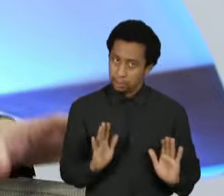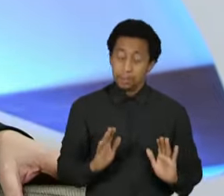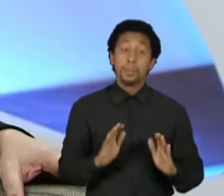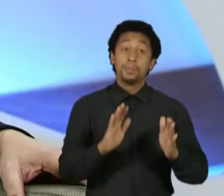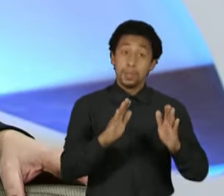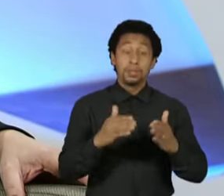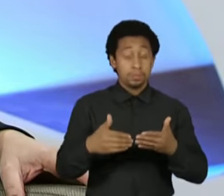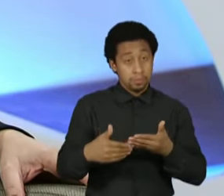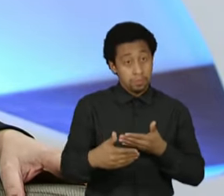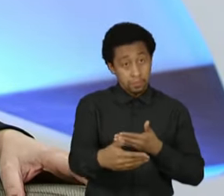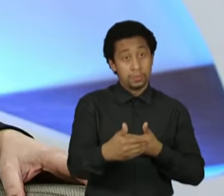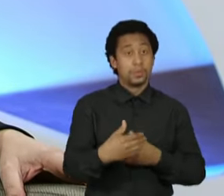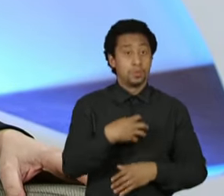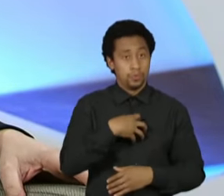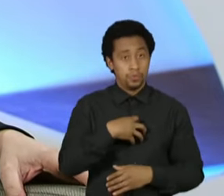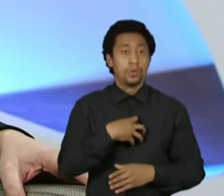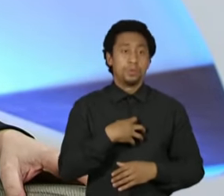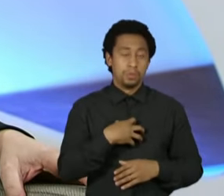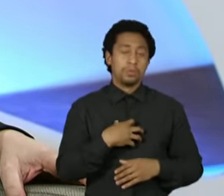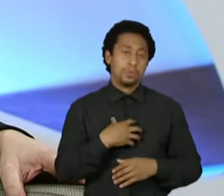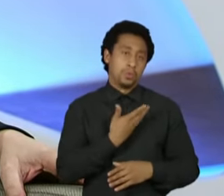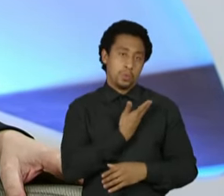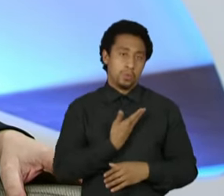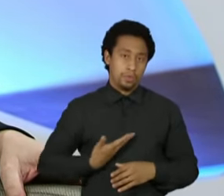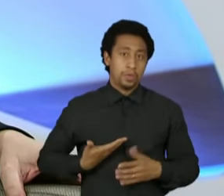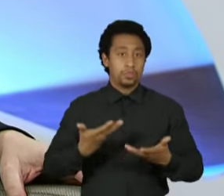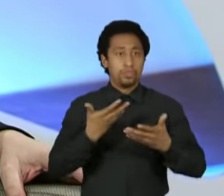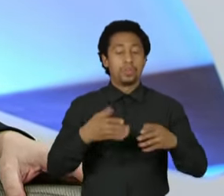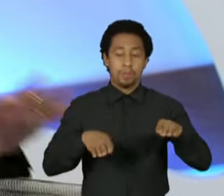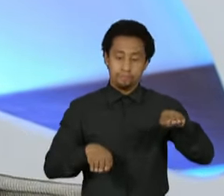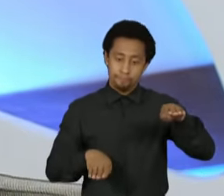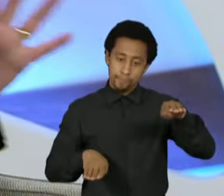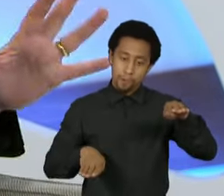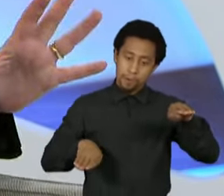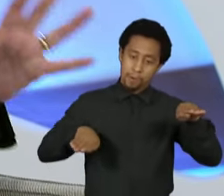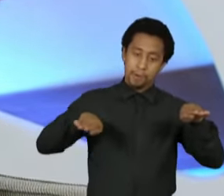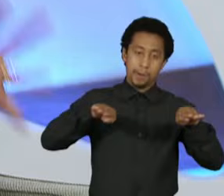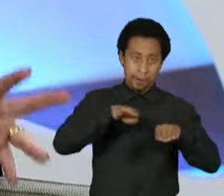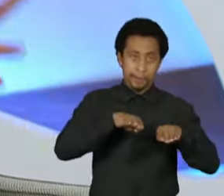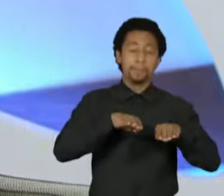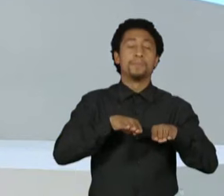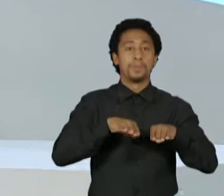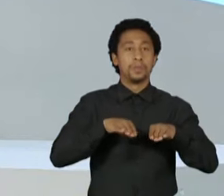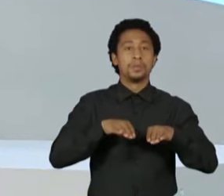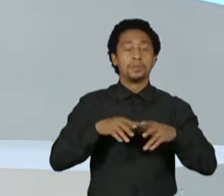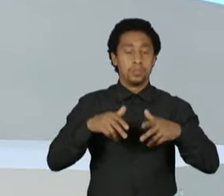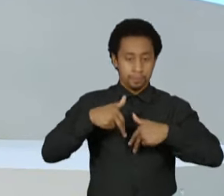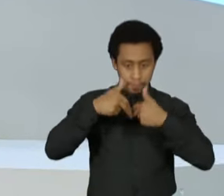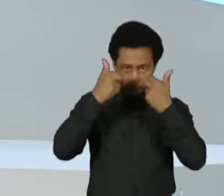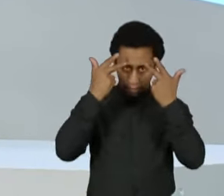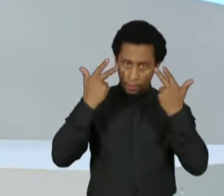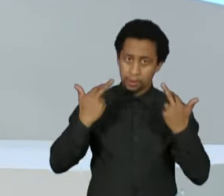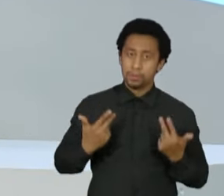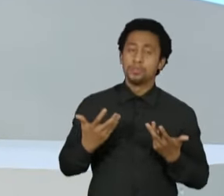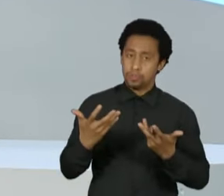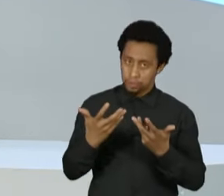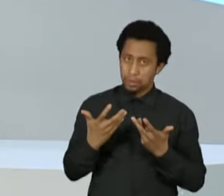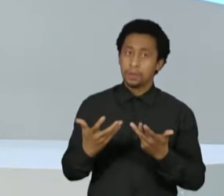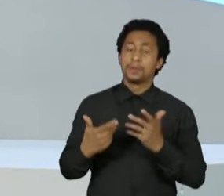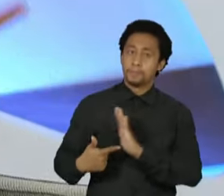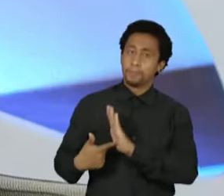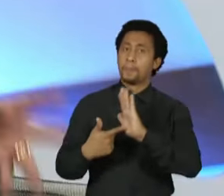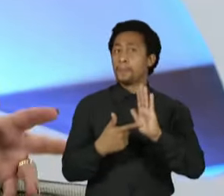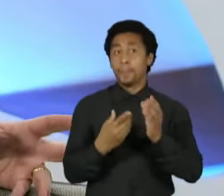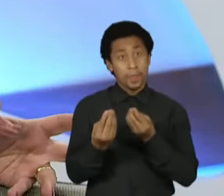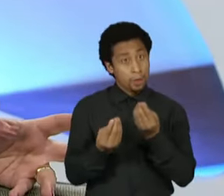específico no nosso programa de governo de uma política nacional de equidade étnico-racial, lei das cotas, políticas afirmativas, implementando.